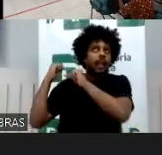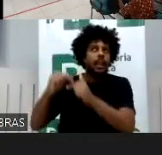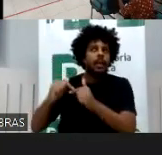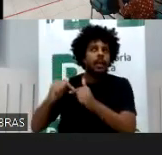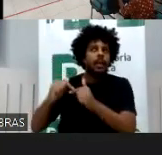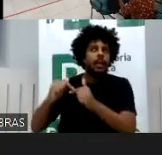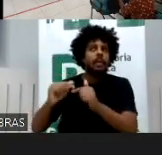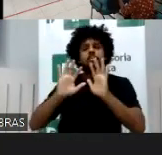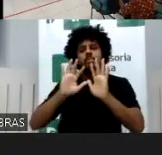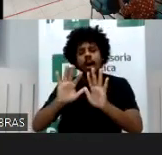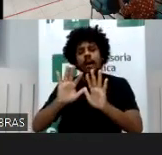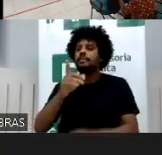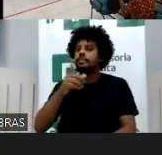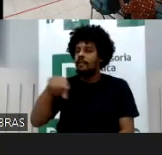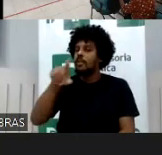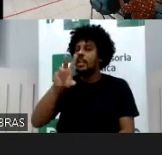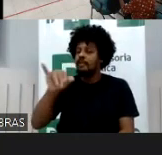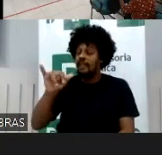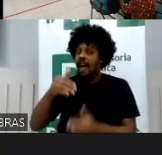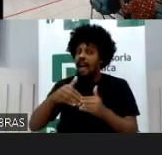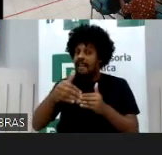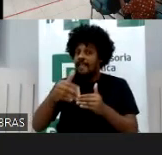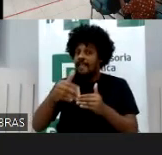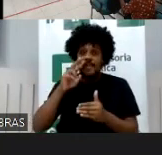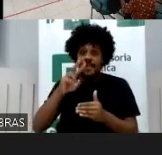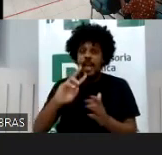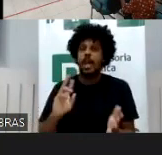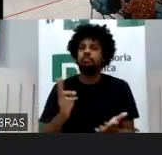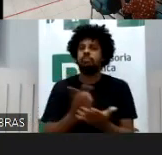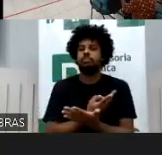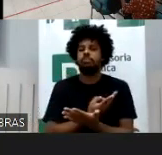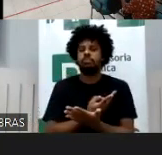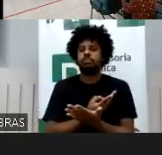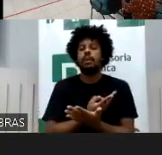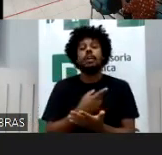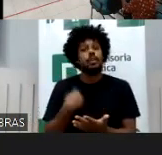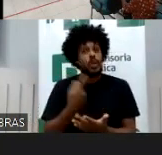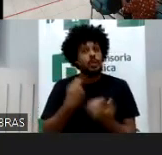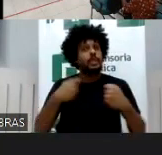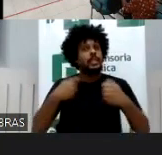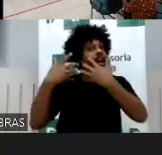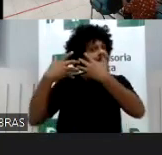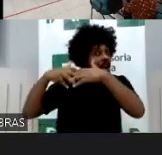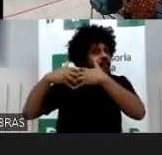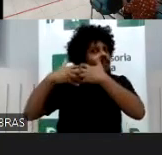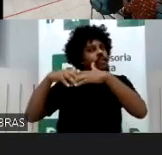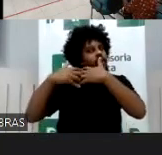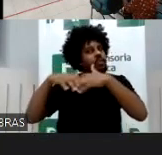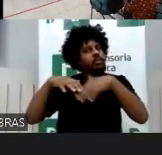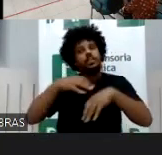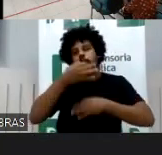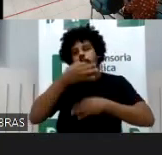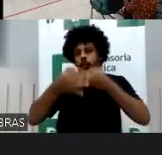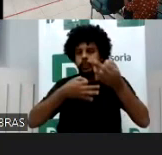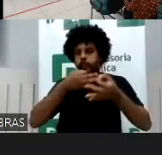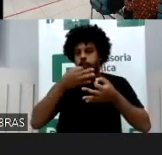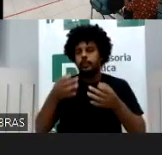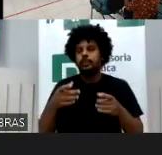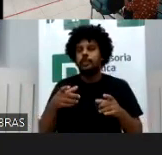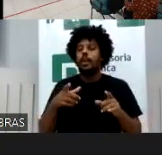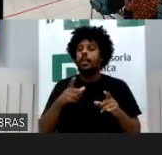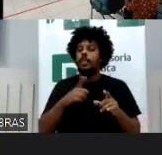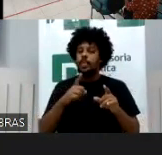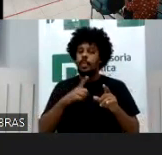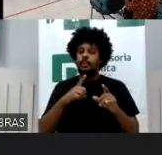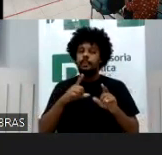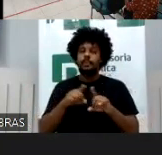vão pegar casos, vão ver situações que passarão por isso. então é interessante que a gente raciocine isso criticamente, tá? O Código Civil, falando de poder